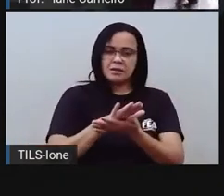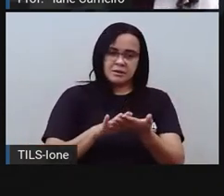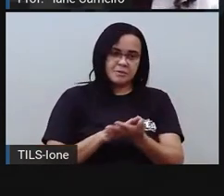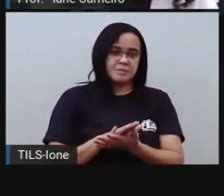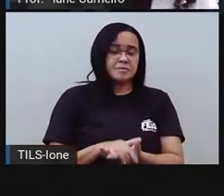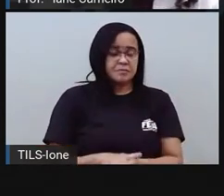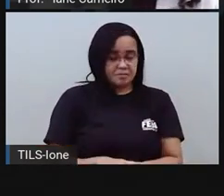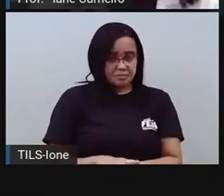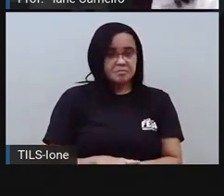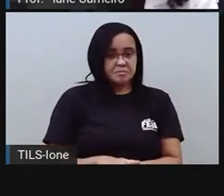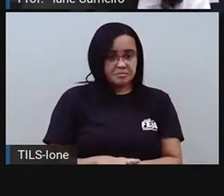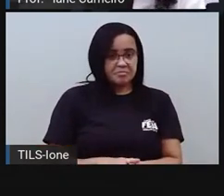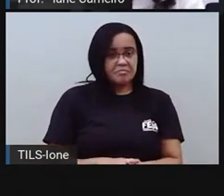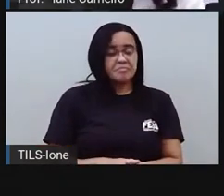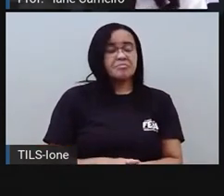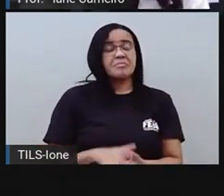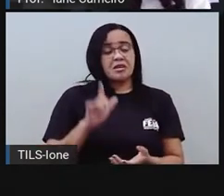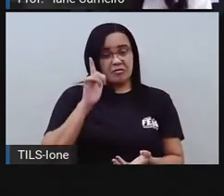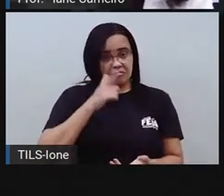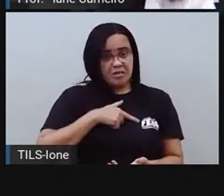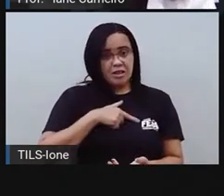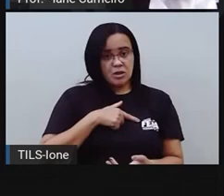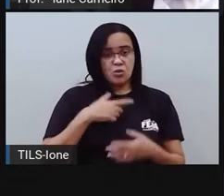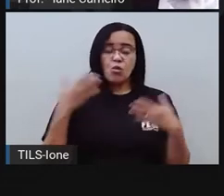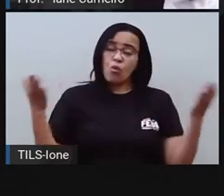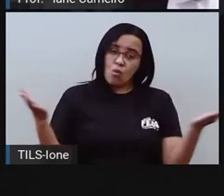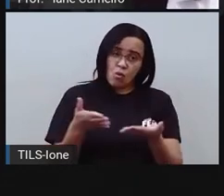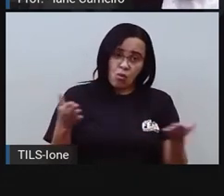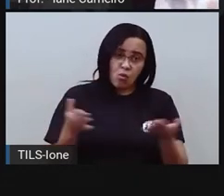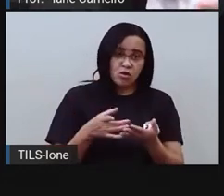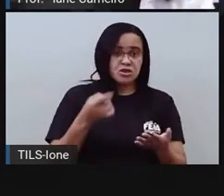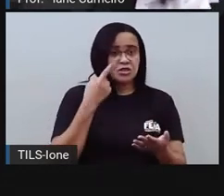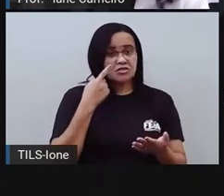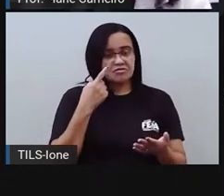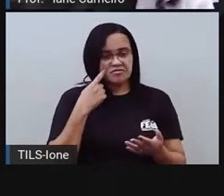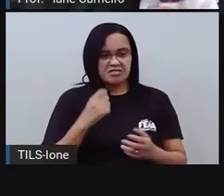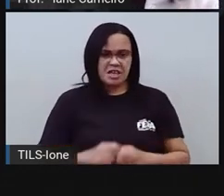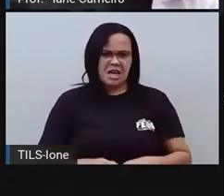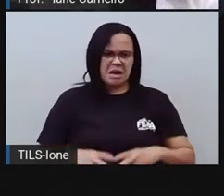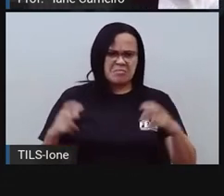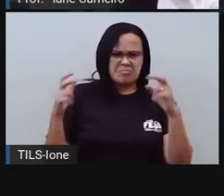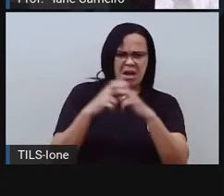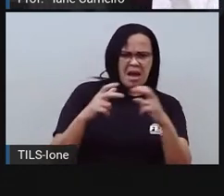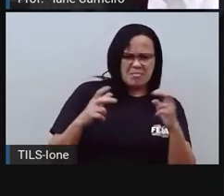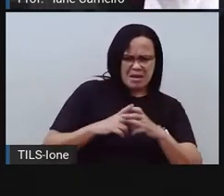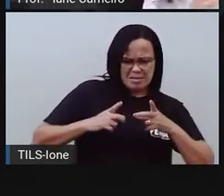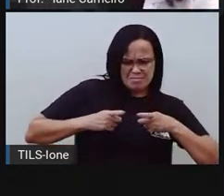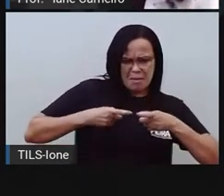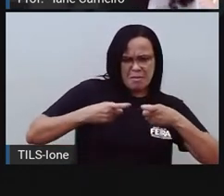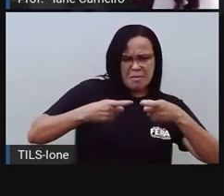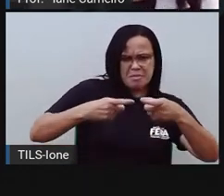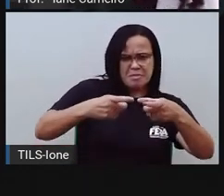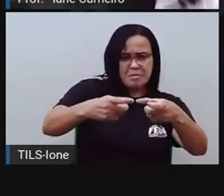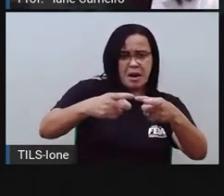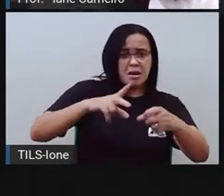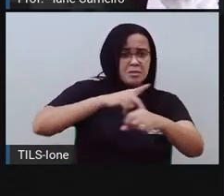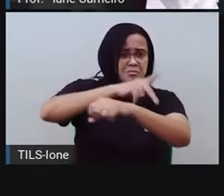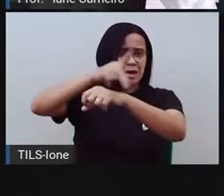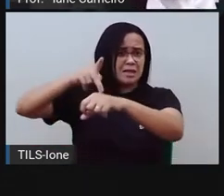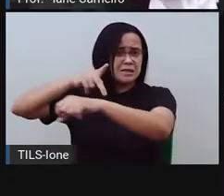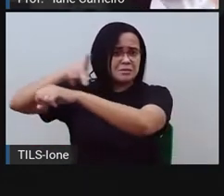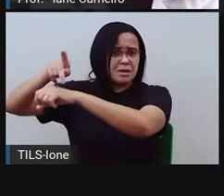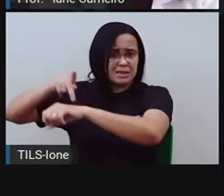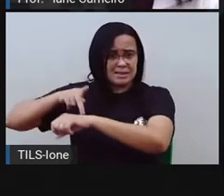porque falta o respeito, né? Um país querendo ser mais forte que o outro, querem ser melhor que o